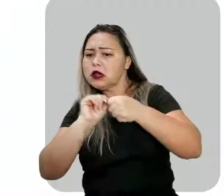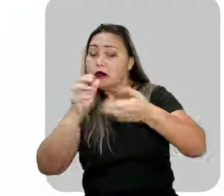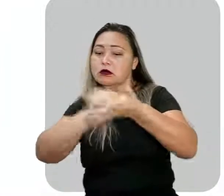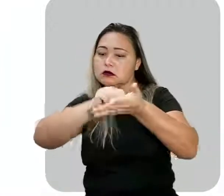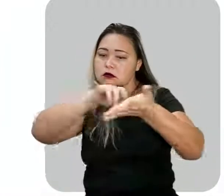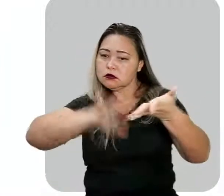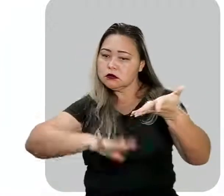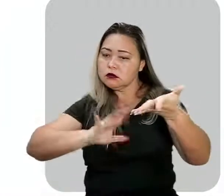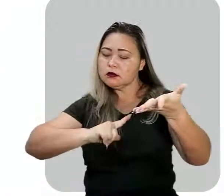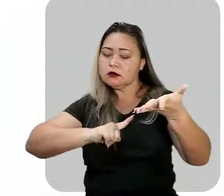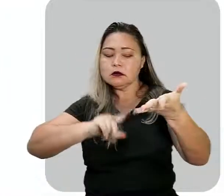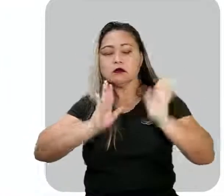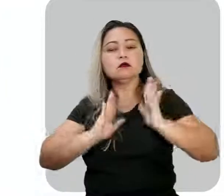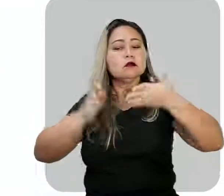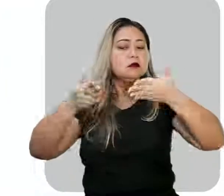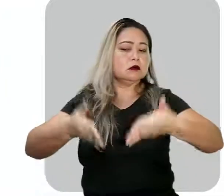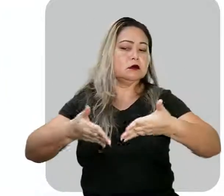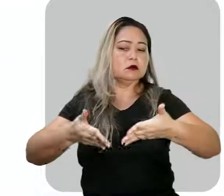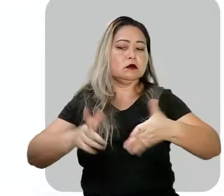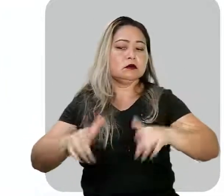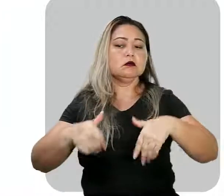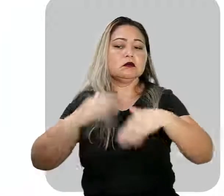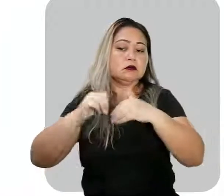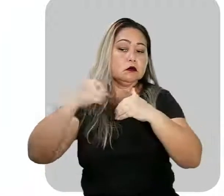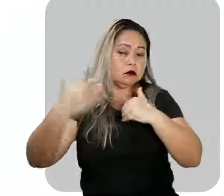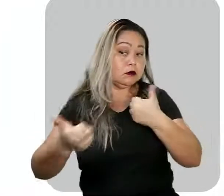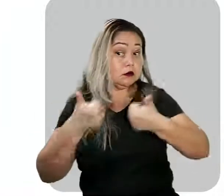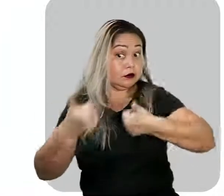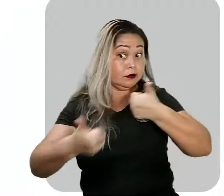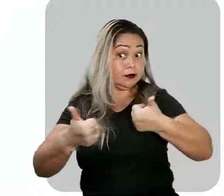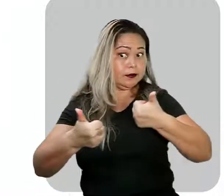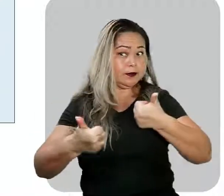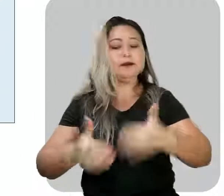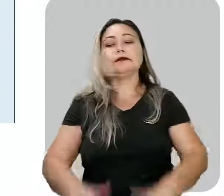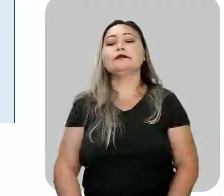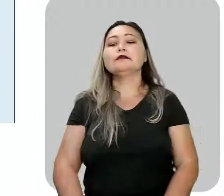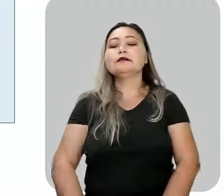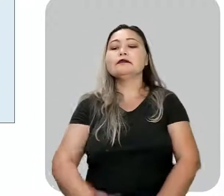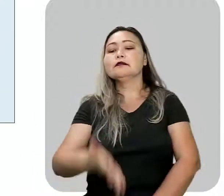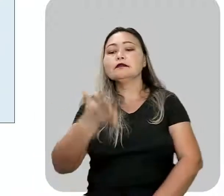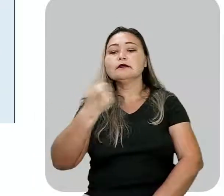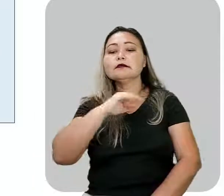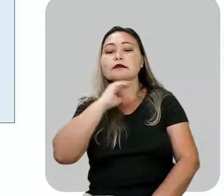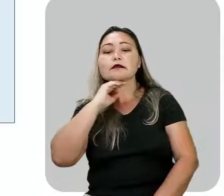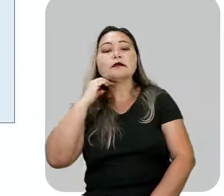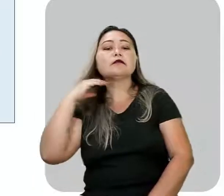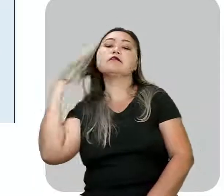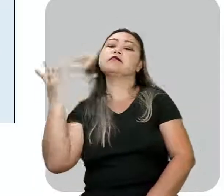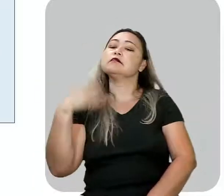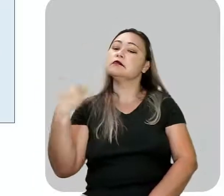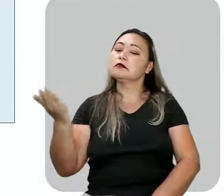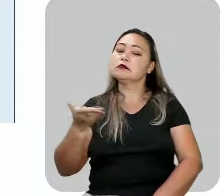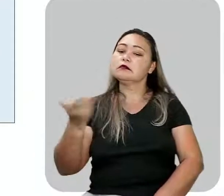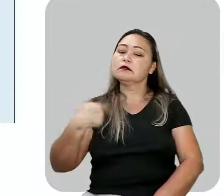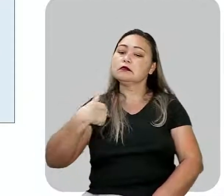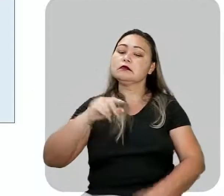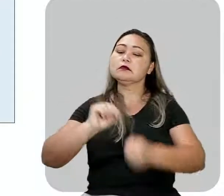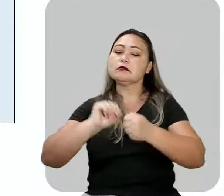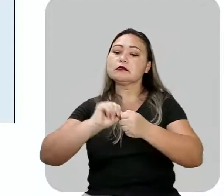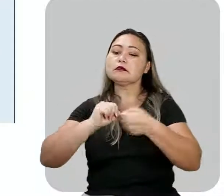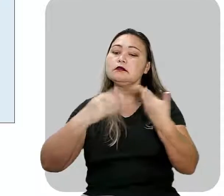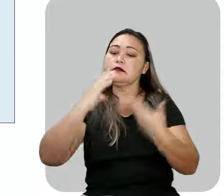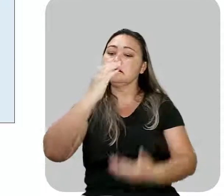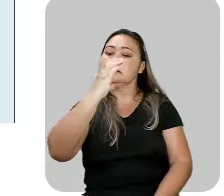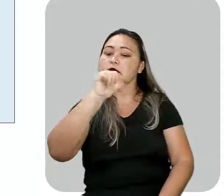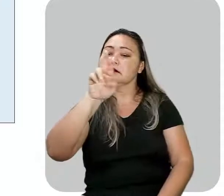uma atividade exclusiva, extra, né? Beleza? Muito bem! Vamos adiante. Neste momento, o Clube de